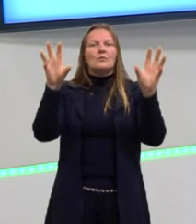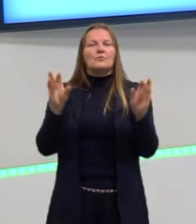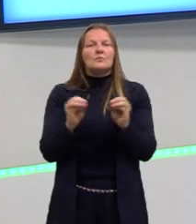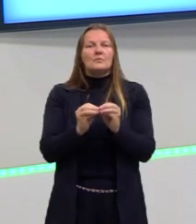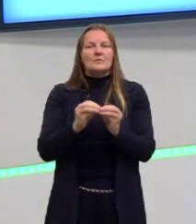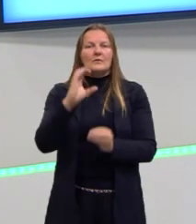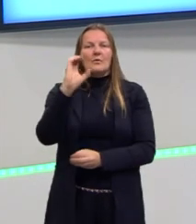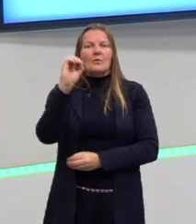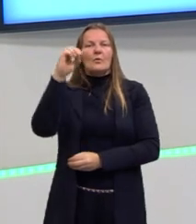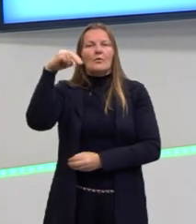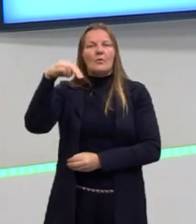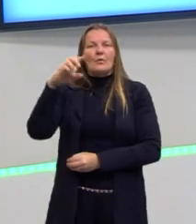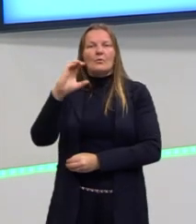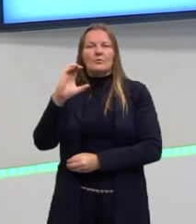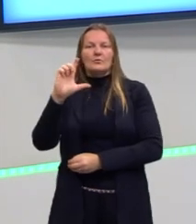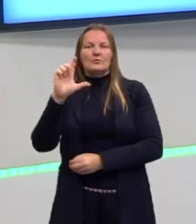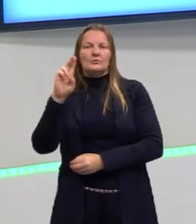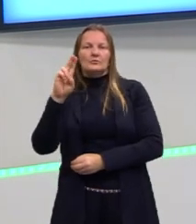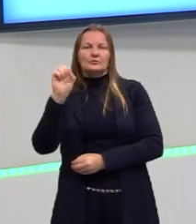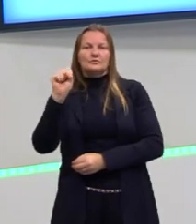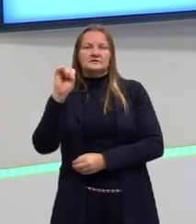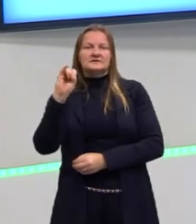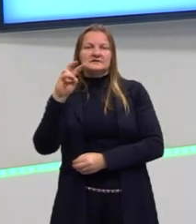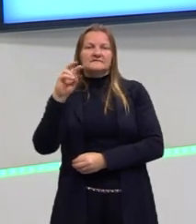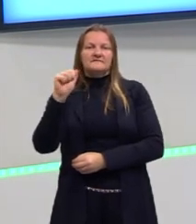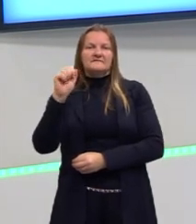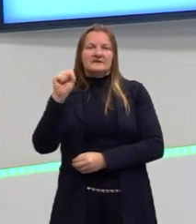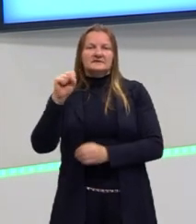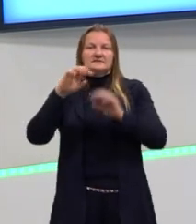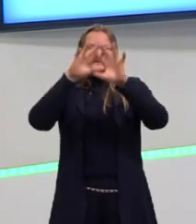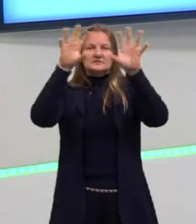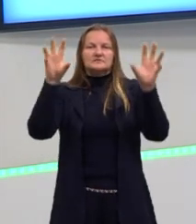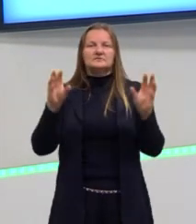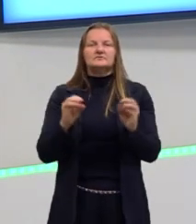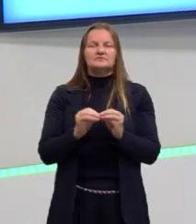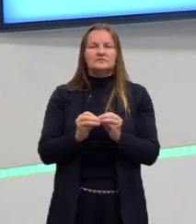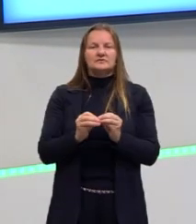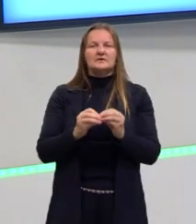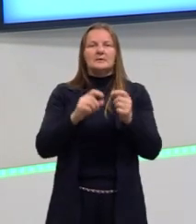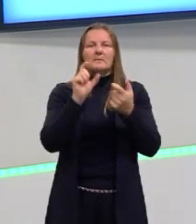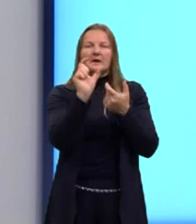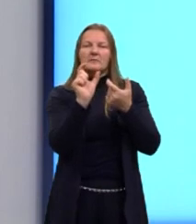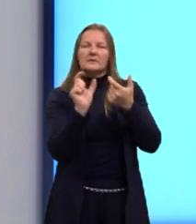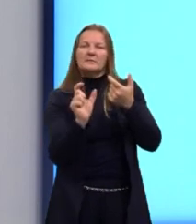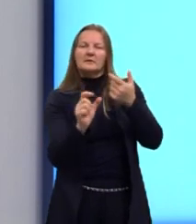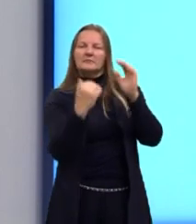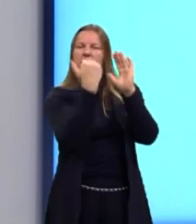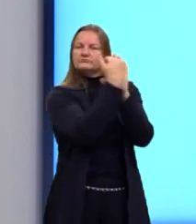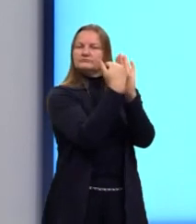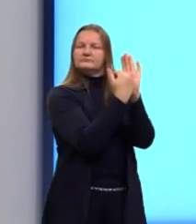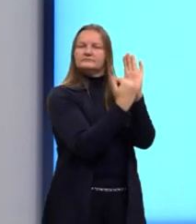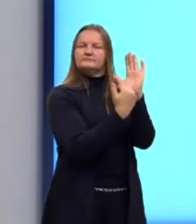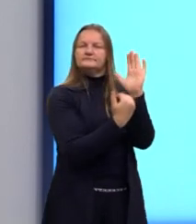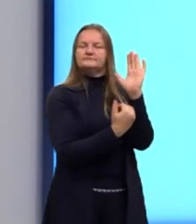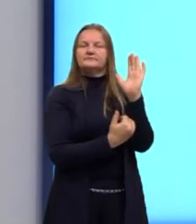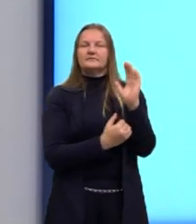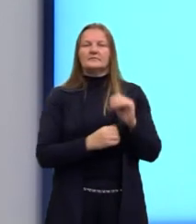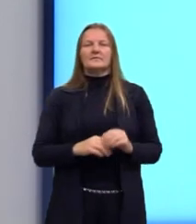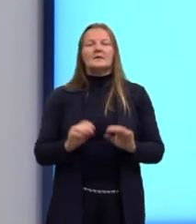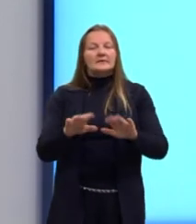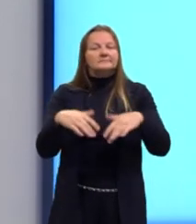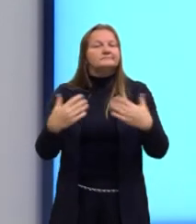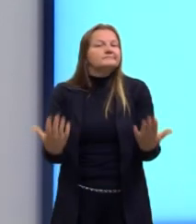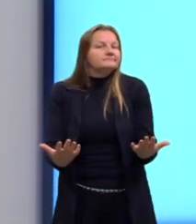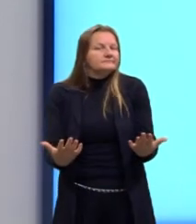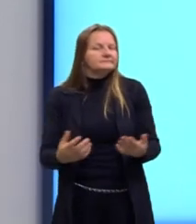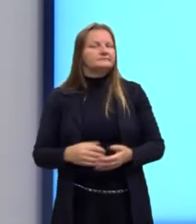seja, as conclusivas, né? O so, o then, o therefore, ó, o so é o então, o